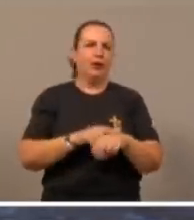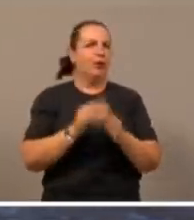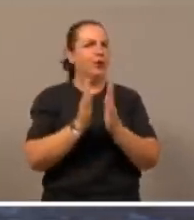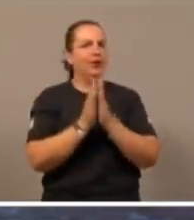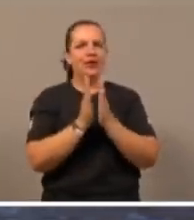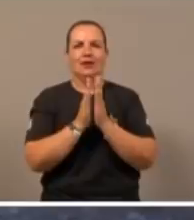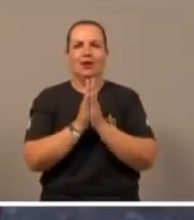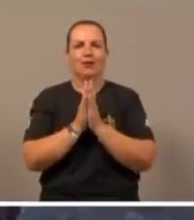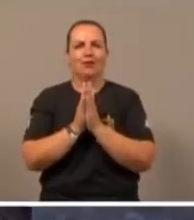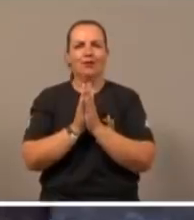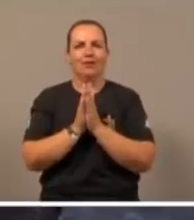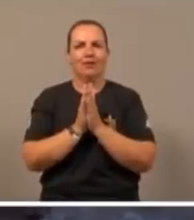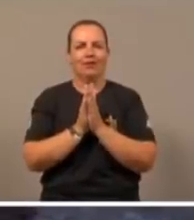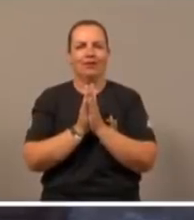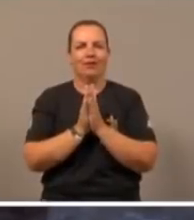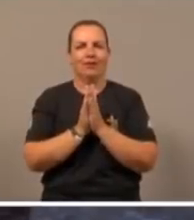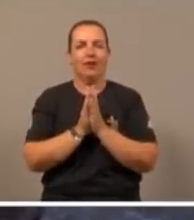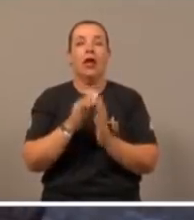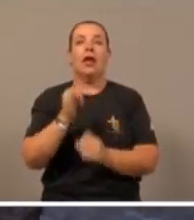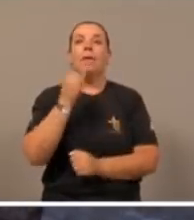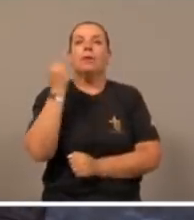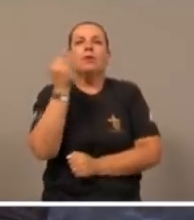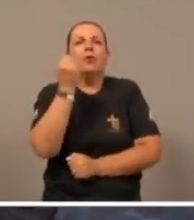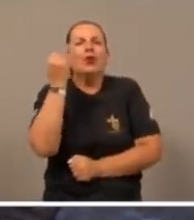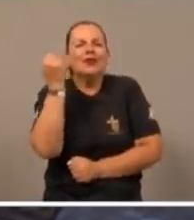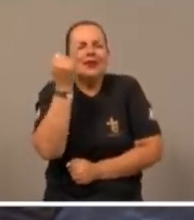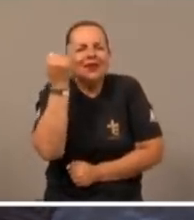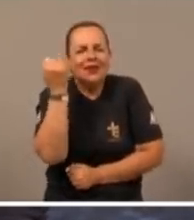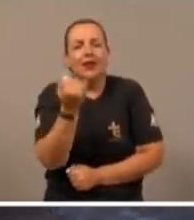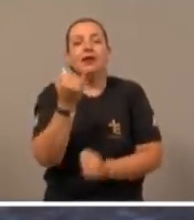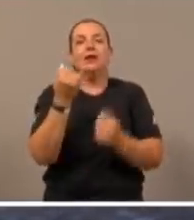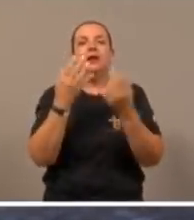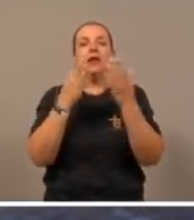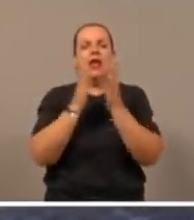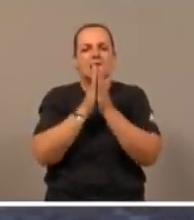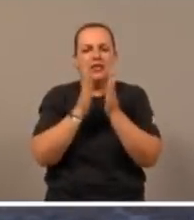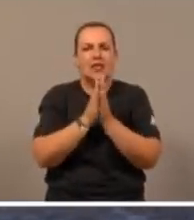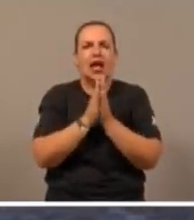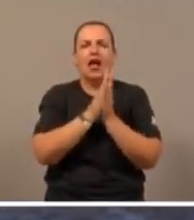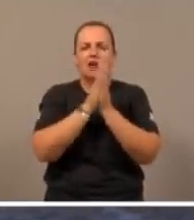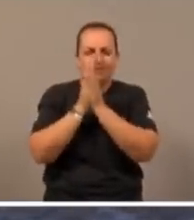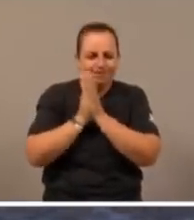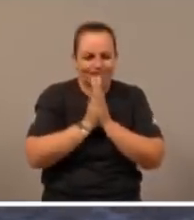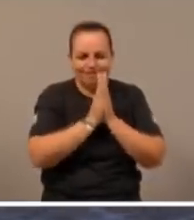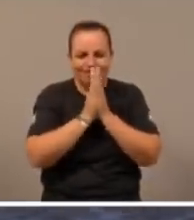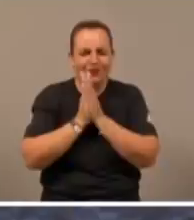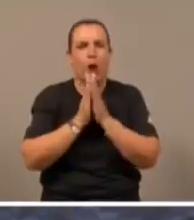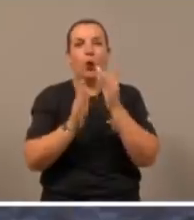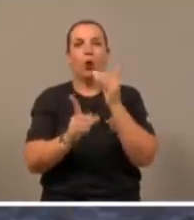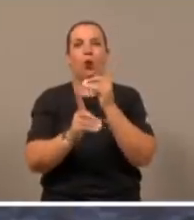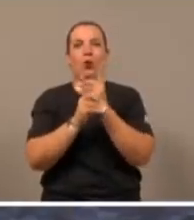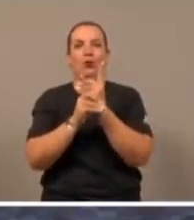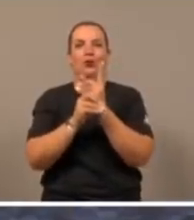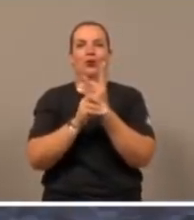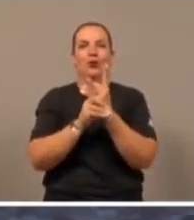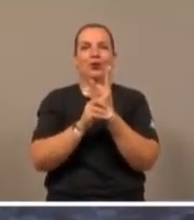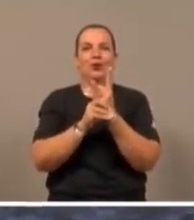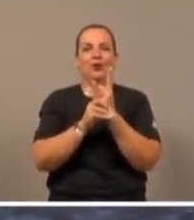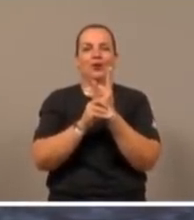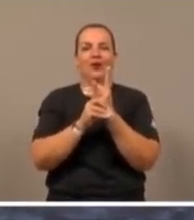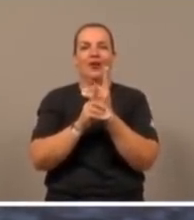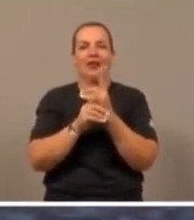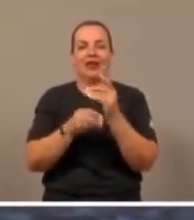é fundamental orar e rezar, oração é o encontro, é